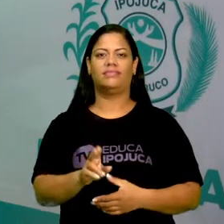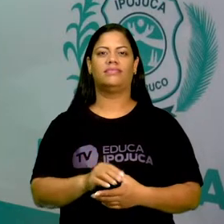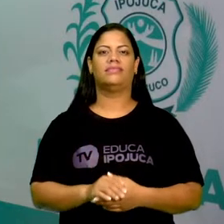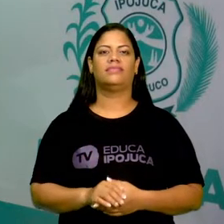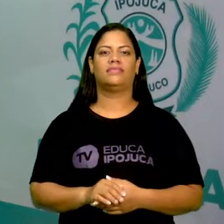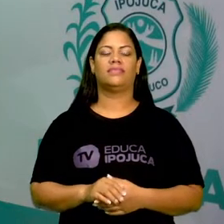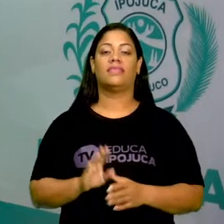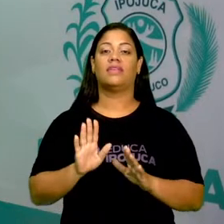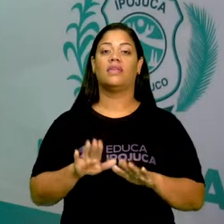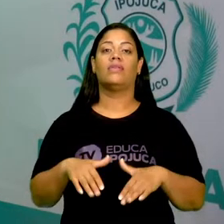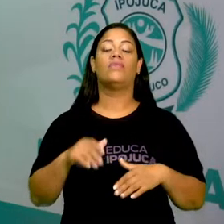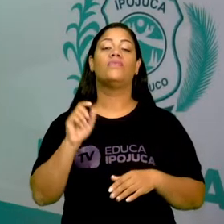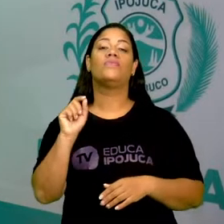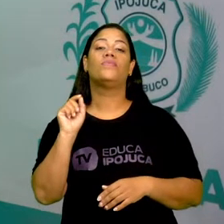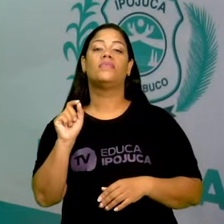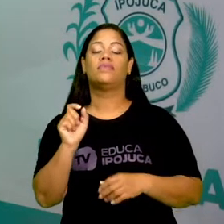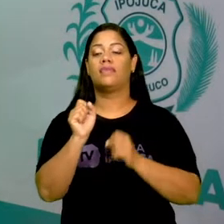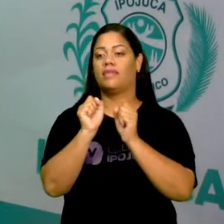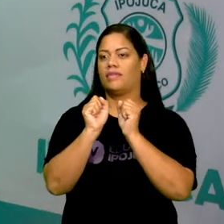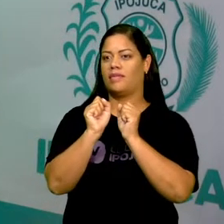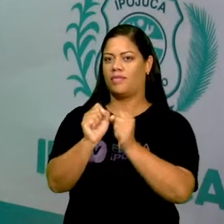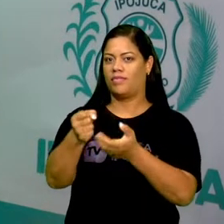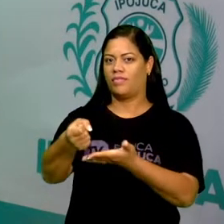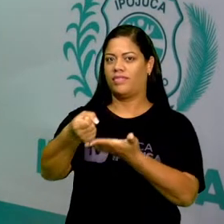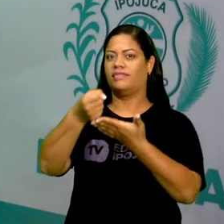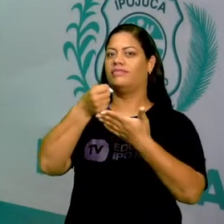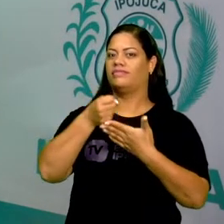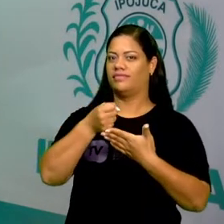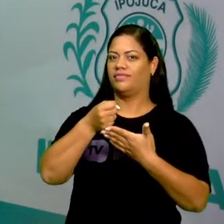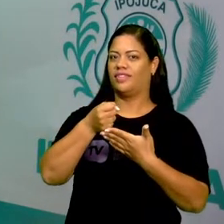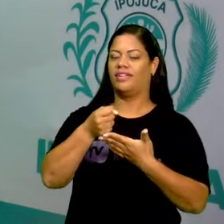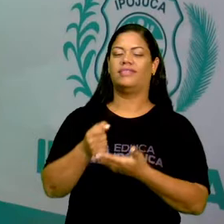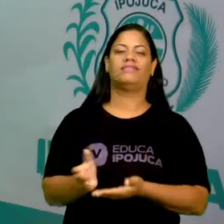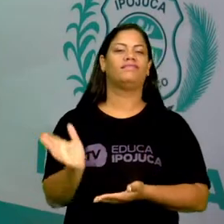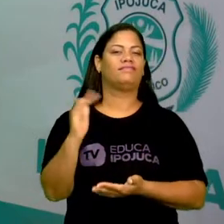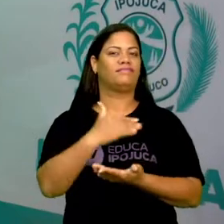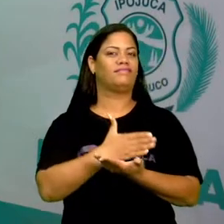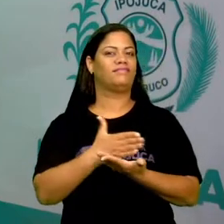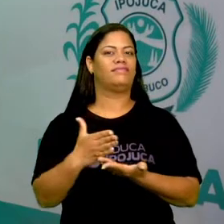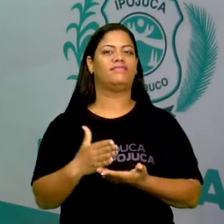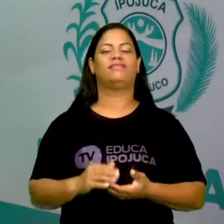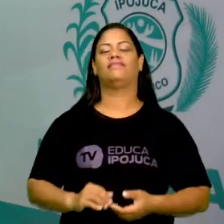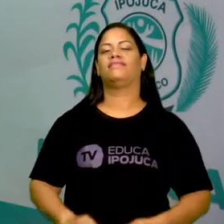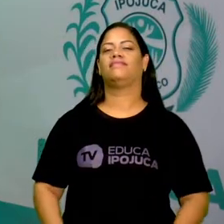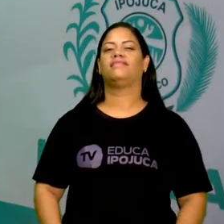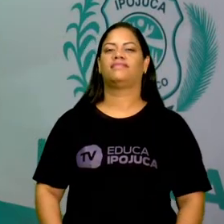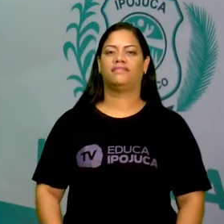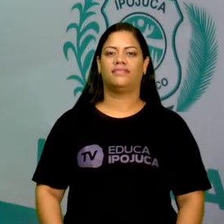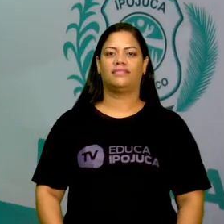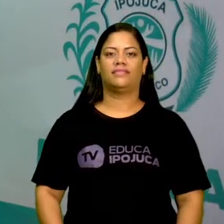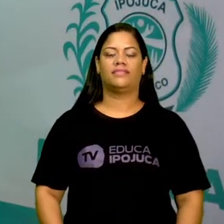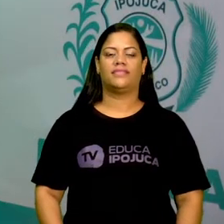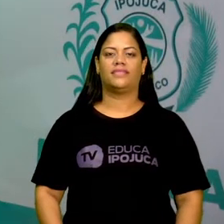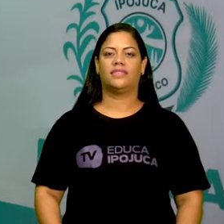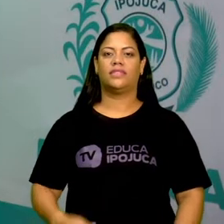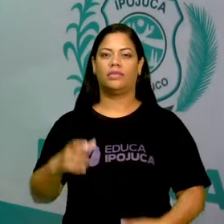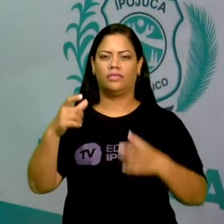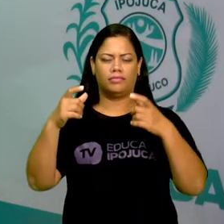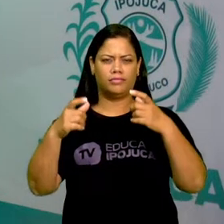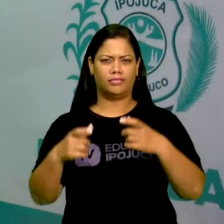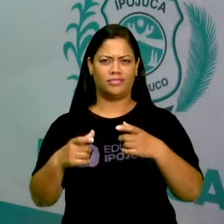que ele pode nos ajudar. Então vamos lá. O ponto de